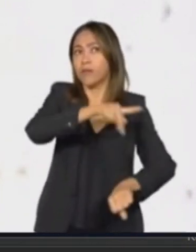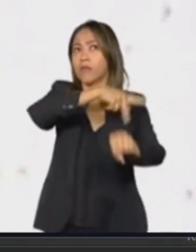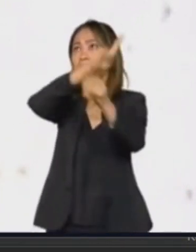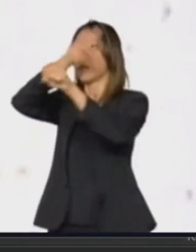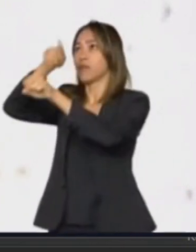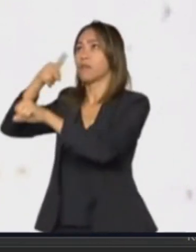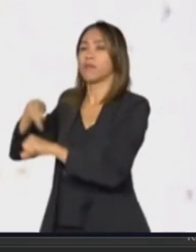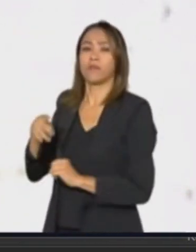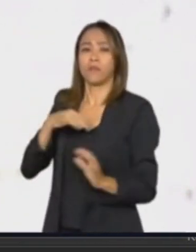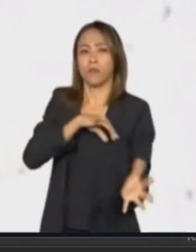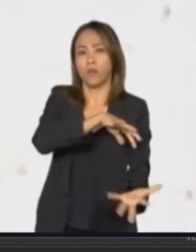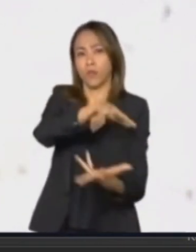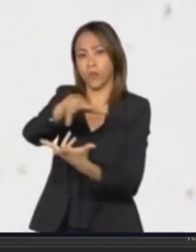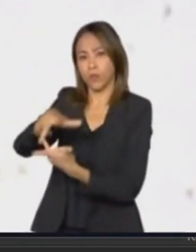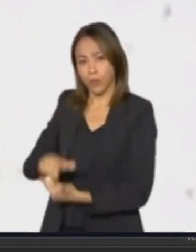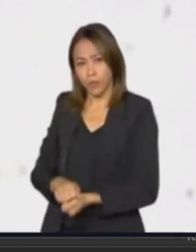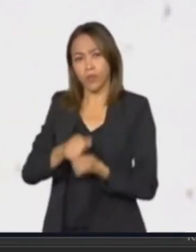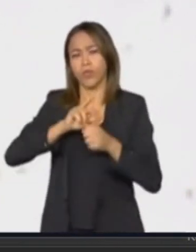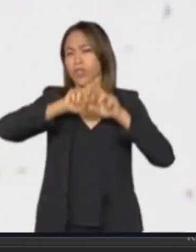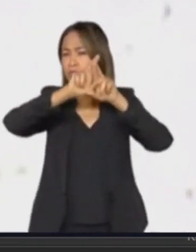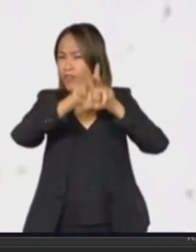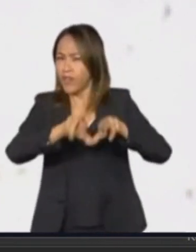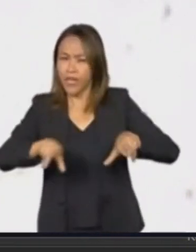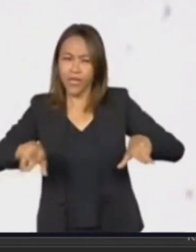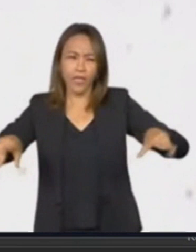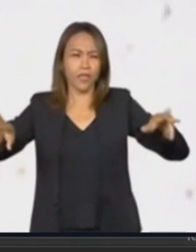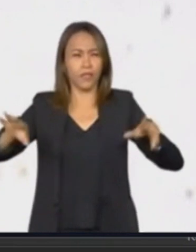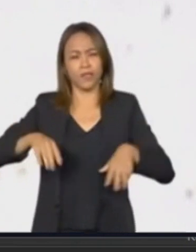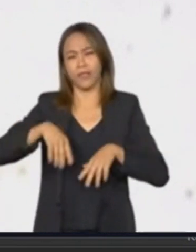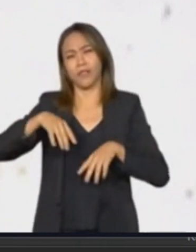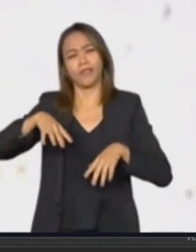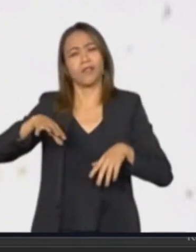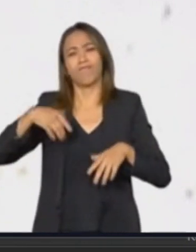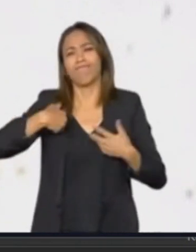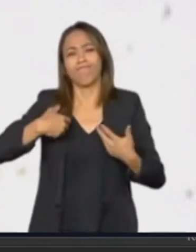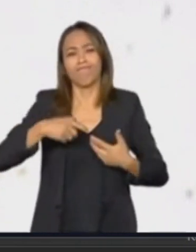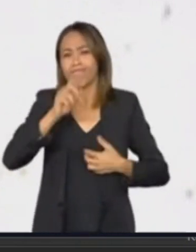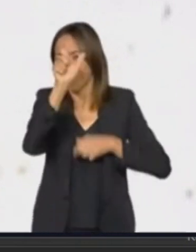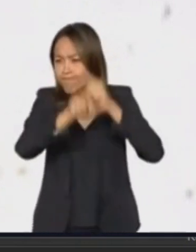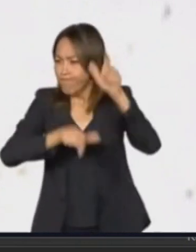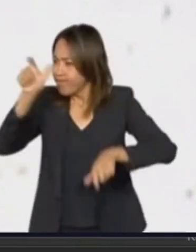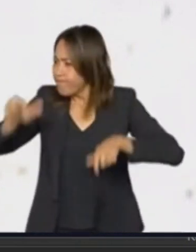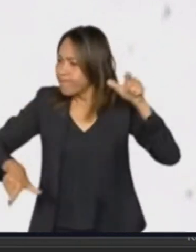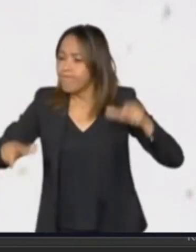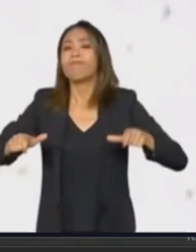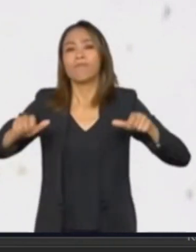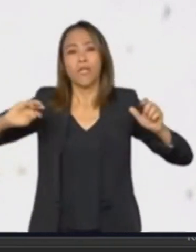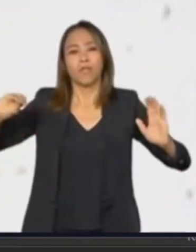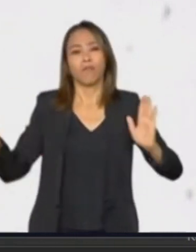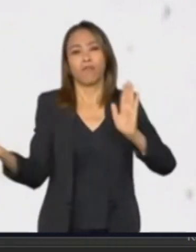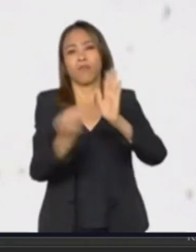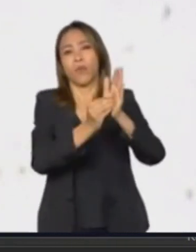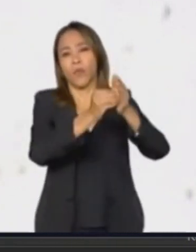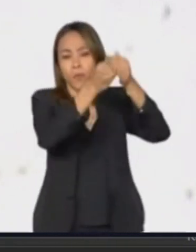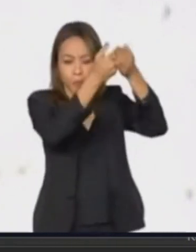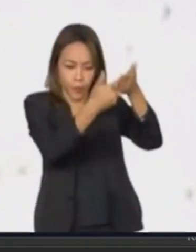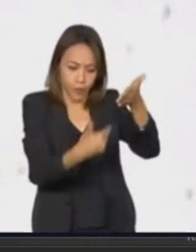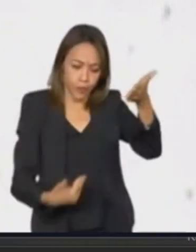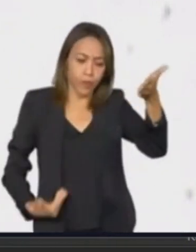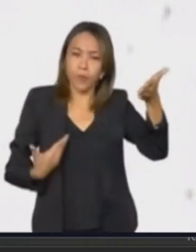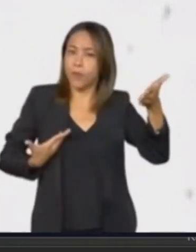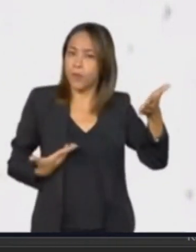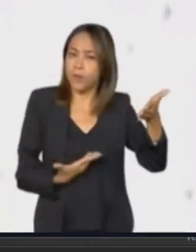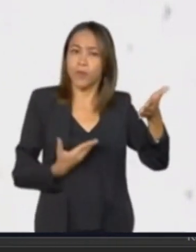diferentes matrizes culturais históricas, promulgaram a Declaração Universal dos Direitos Humanos. Depois de vivenciarem